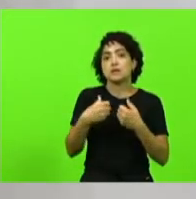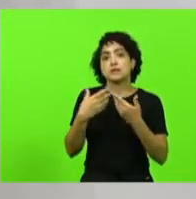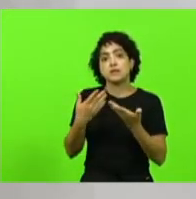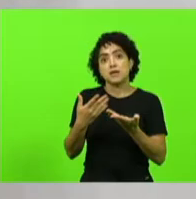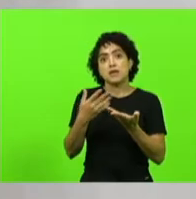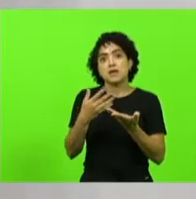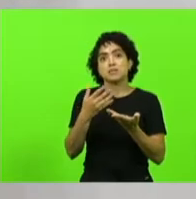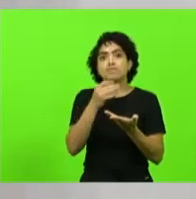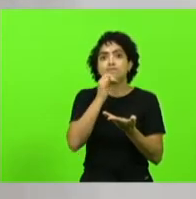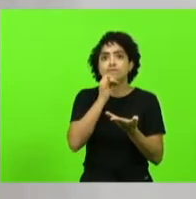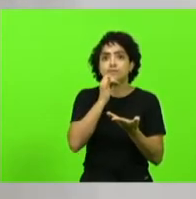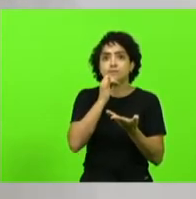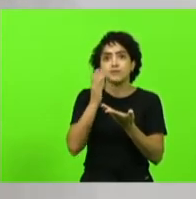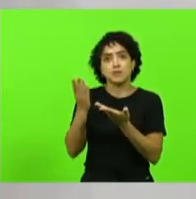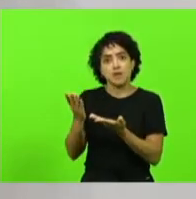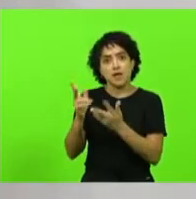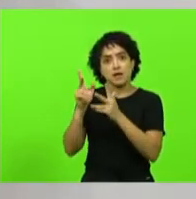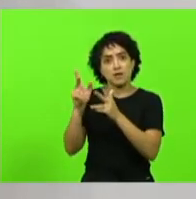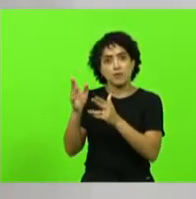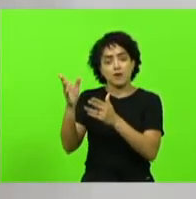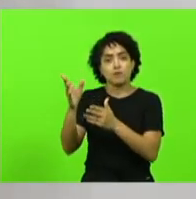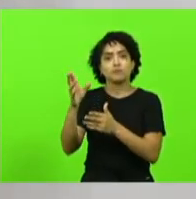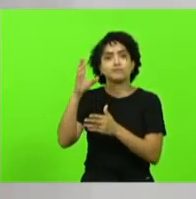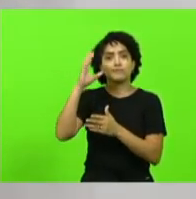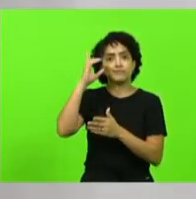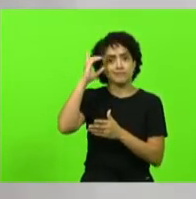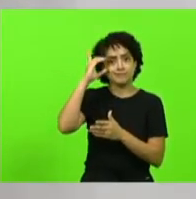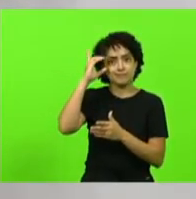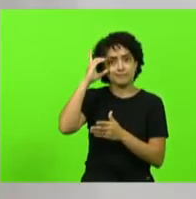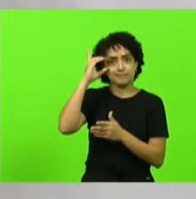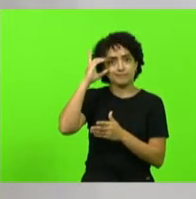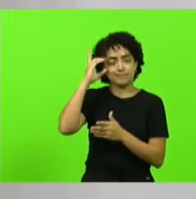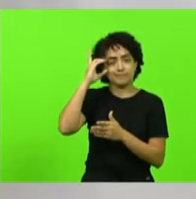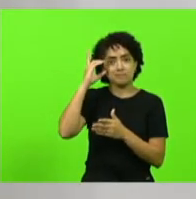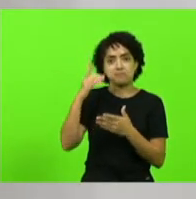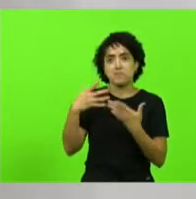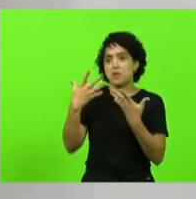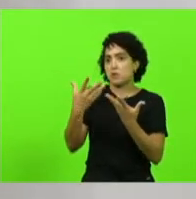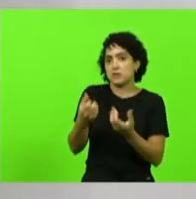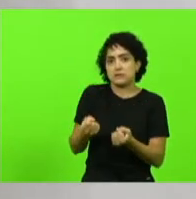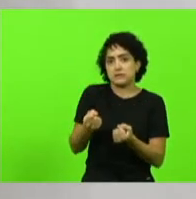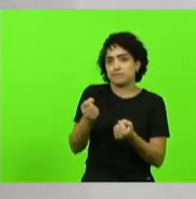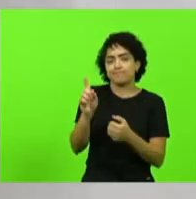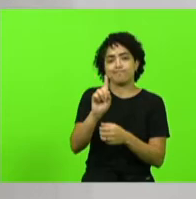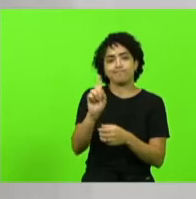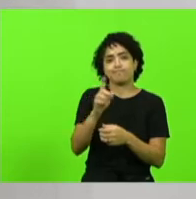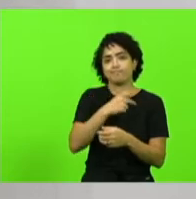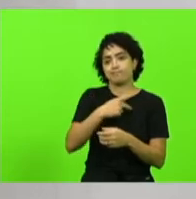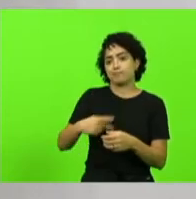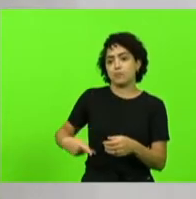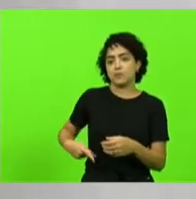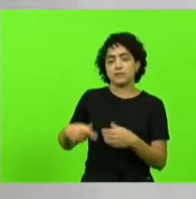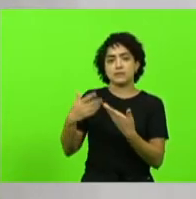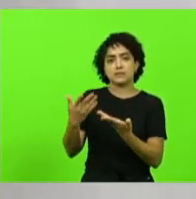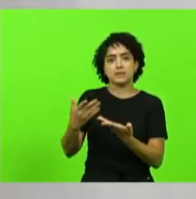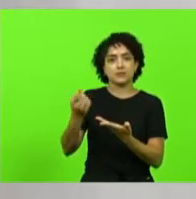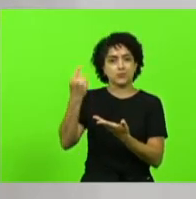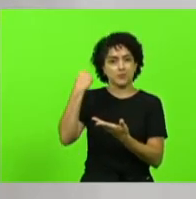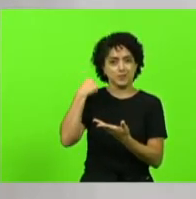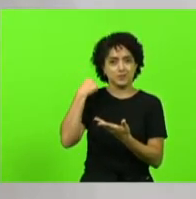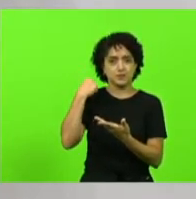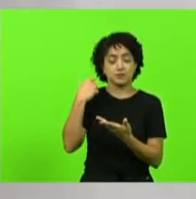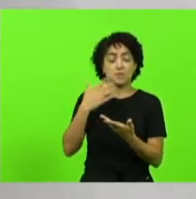fizeram com a nossa presidenta Dilma Rousseff não aceitaram a mulher no poder eu sou contra presidente